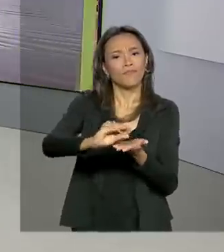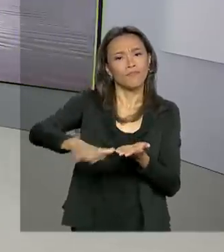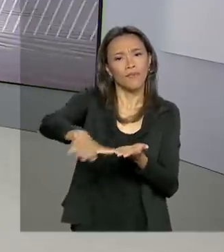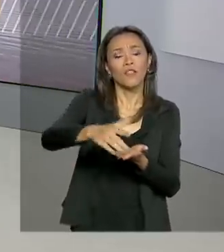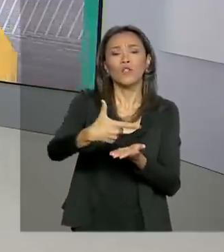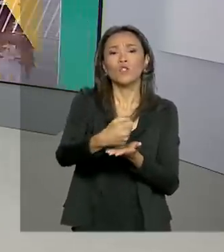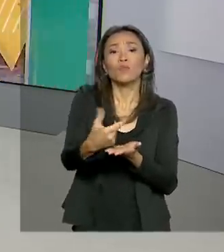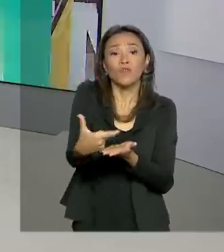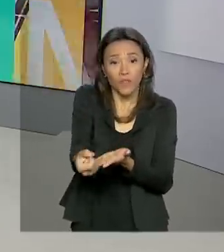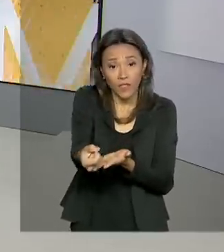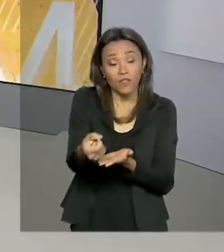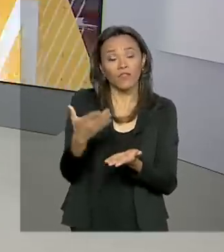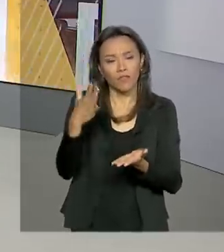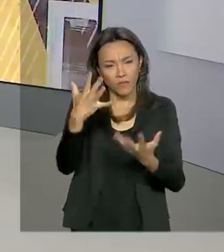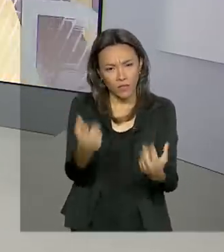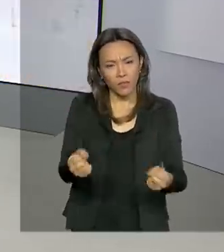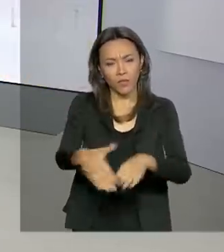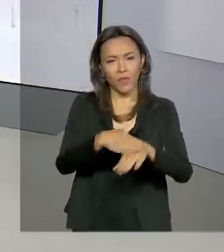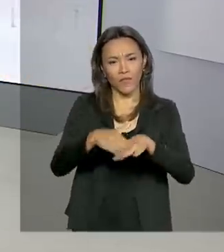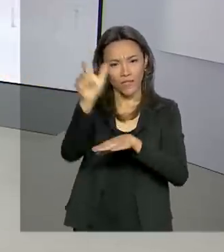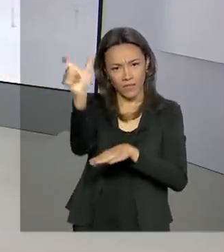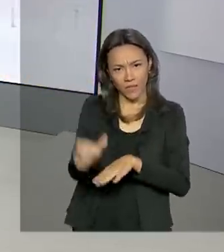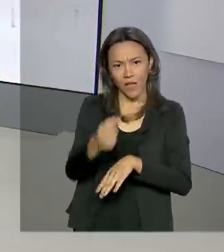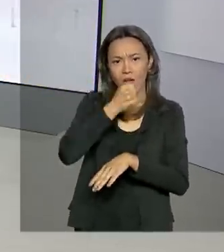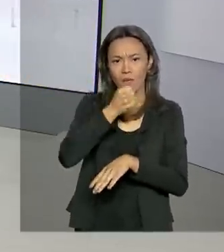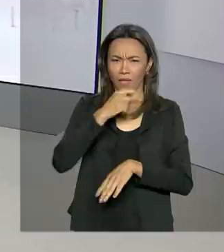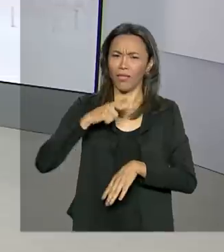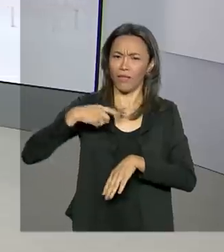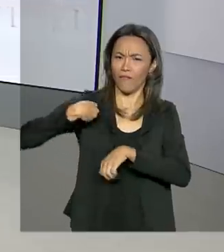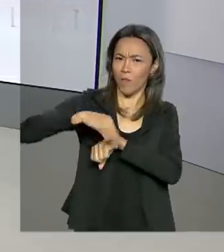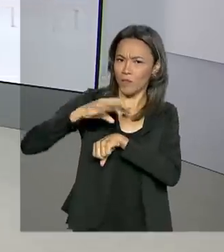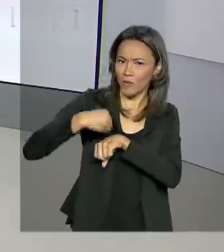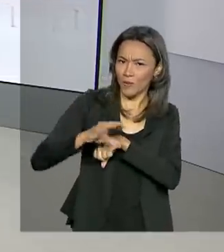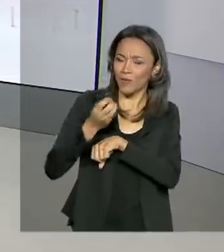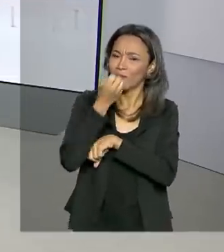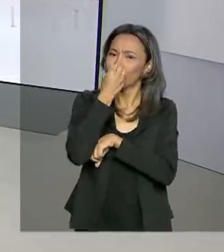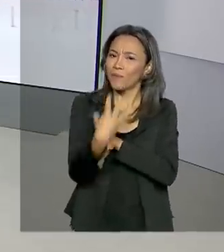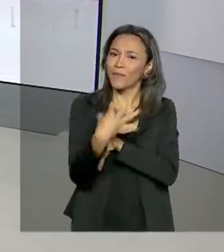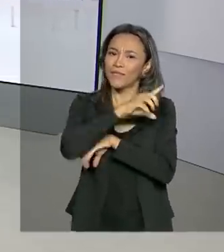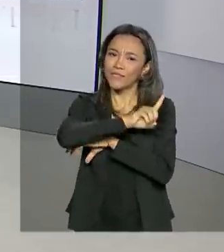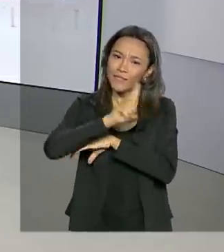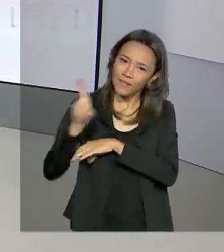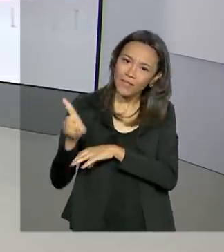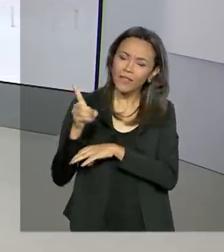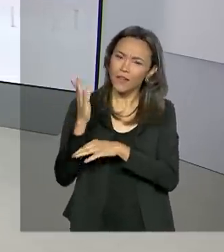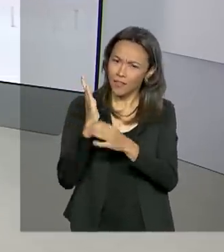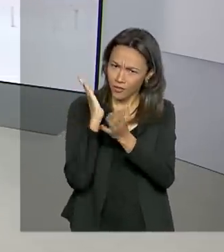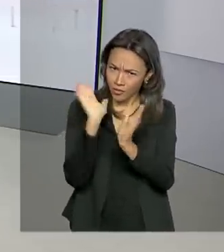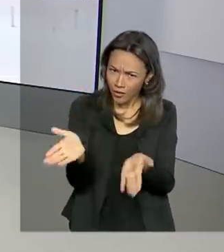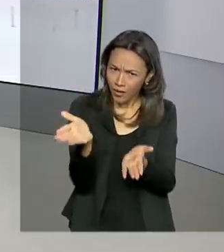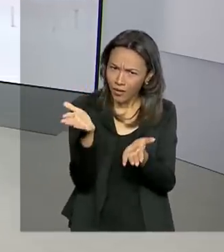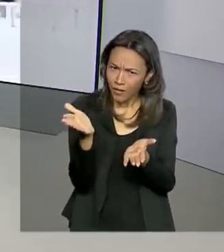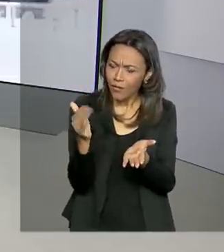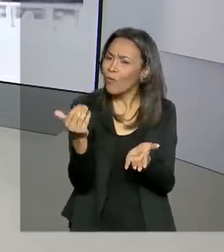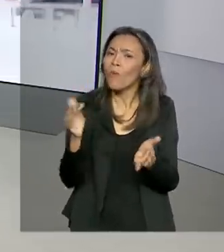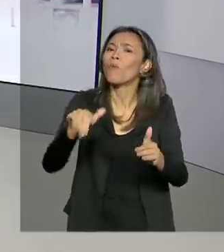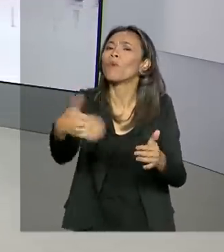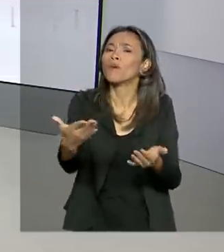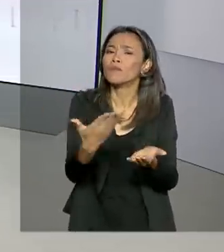vamos conversar agora com a repórter Selma Dias, que tem as informações. Selma, bom dia. As inscrições começam quando?